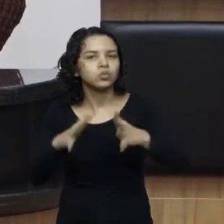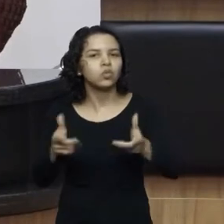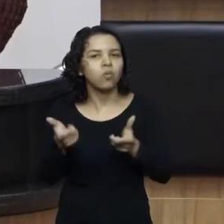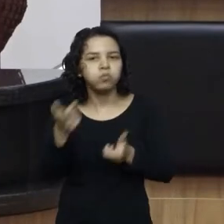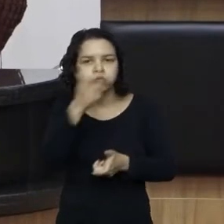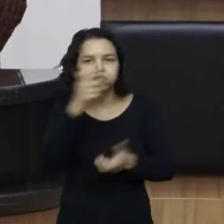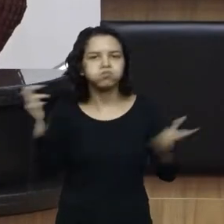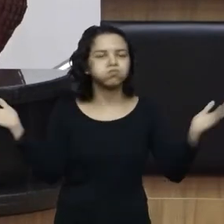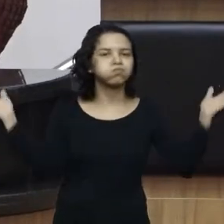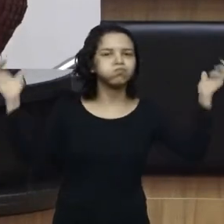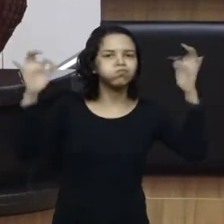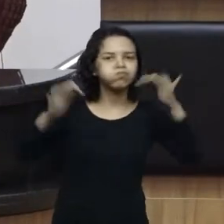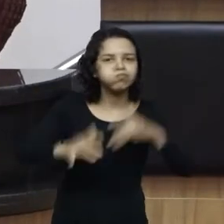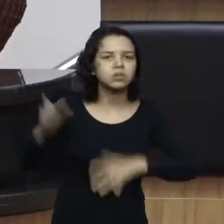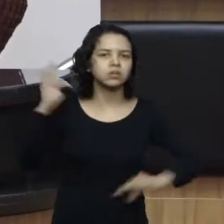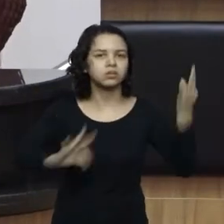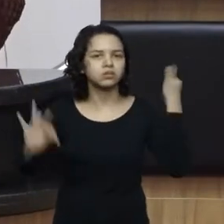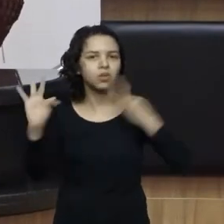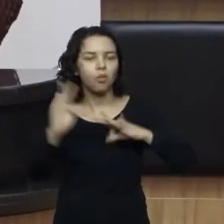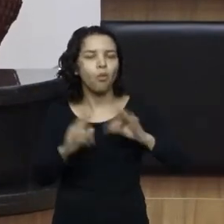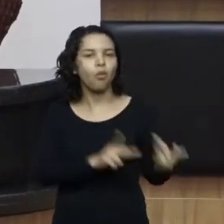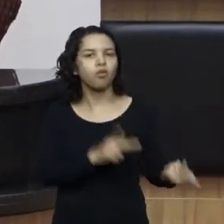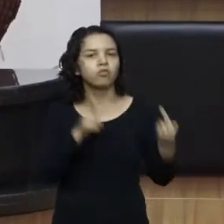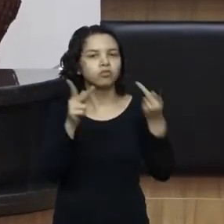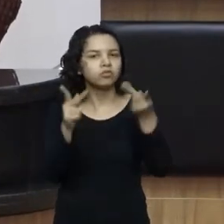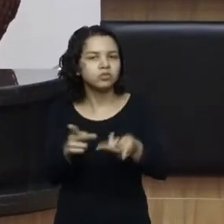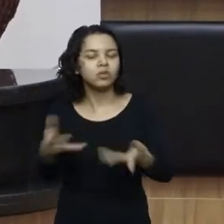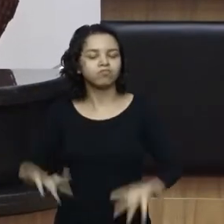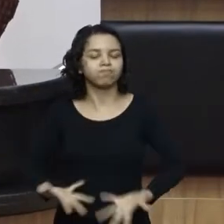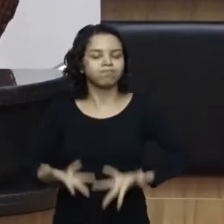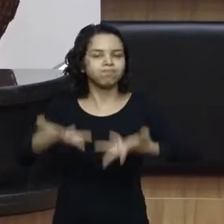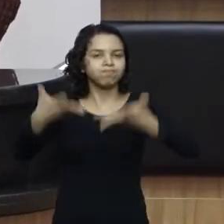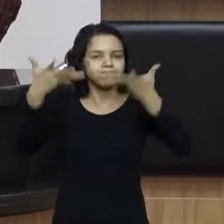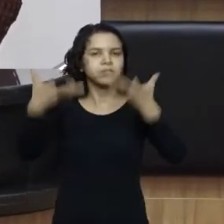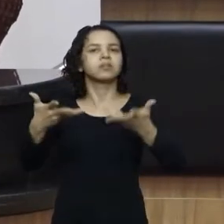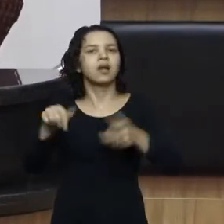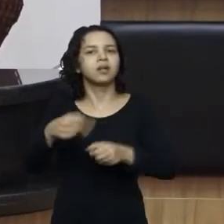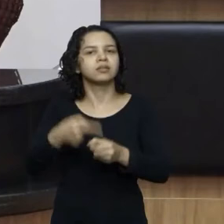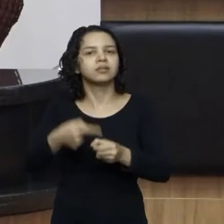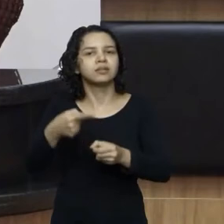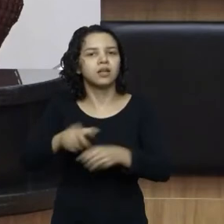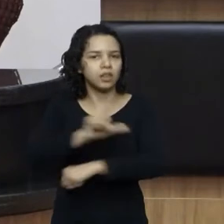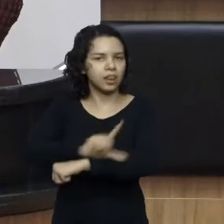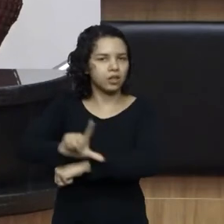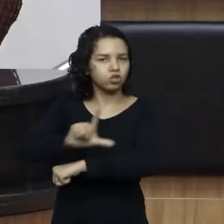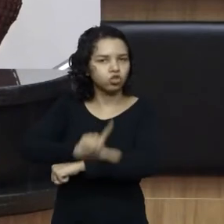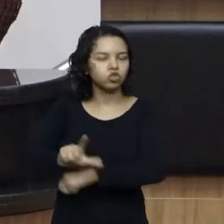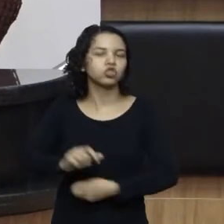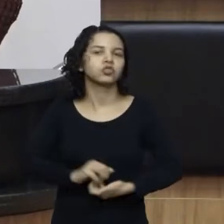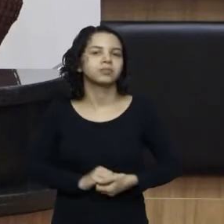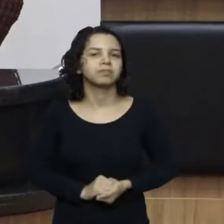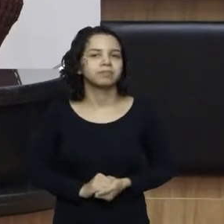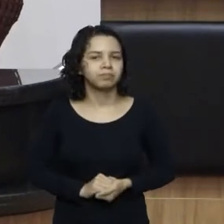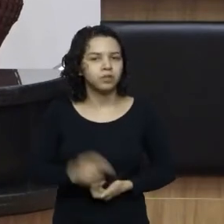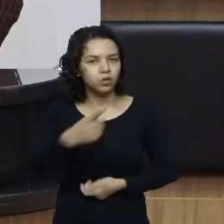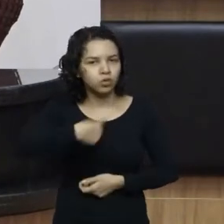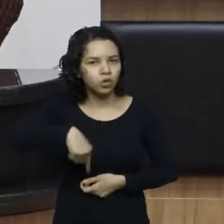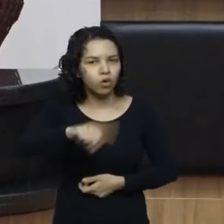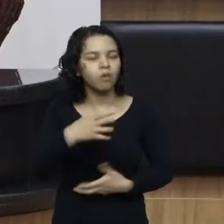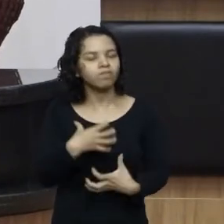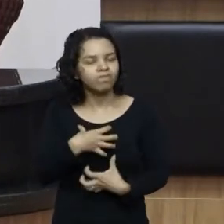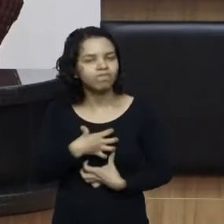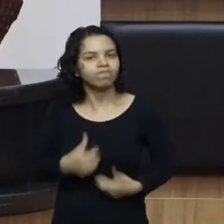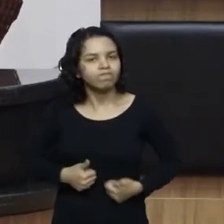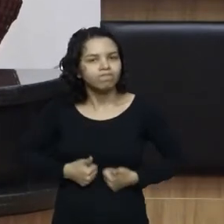turistas, de pessoas que nos visitam, enaltecendo cada vez mais a nossa cidade de Lais. E, para nós, é um grande